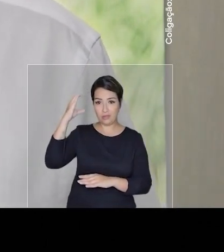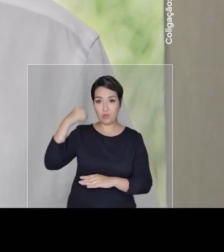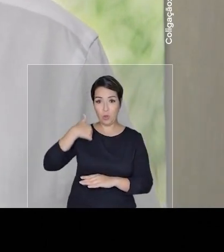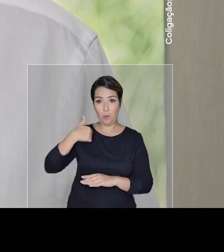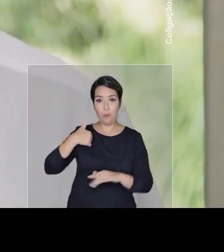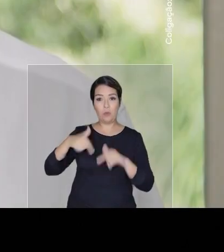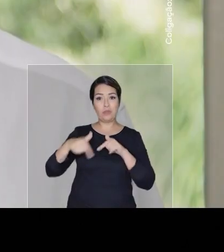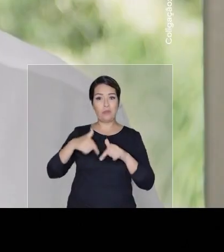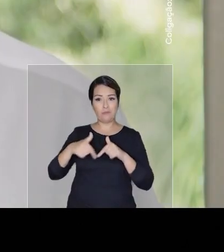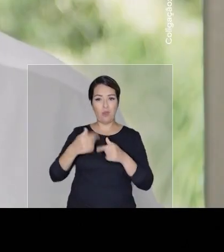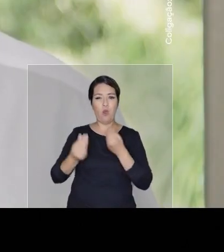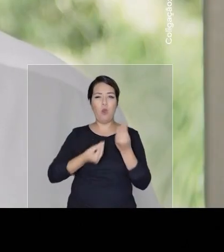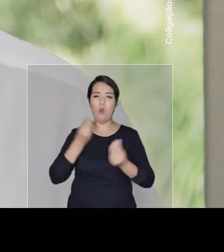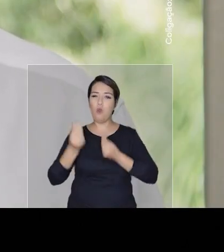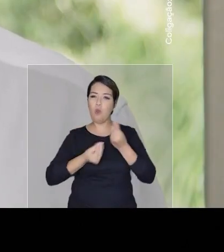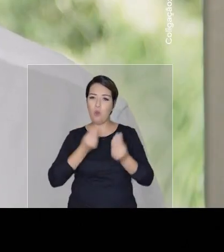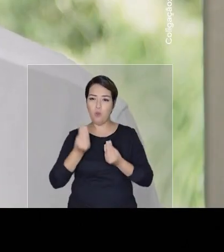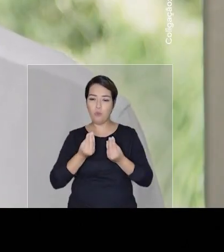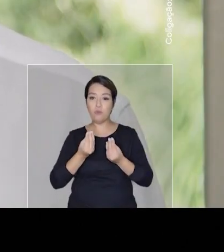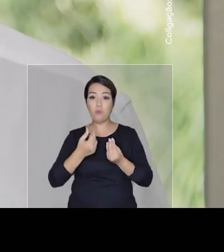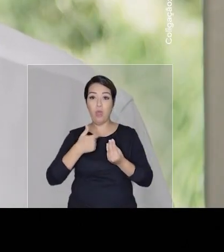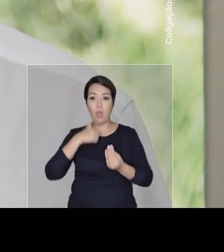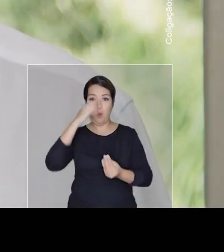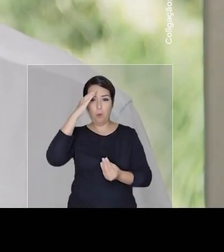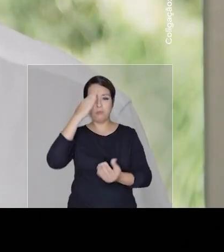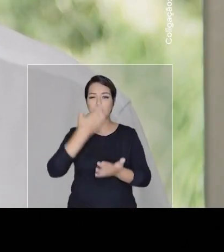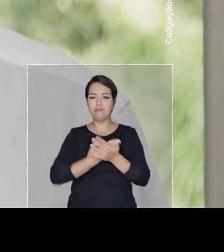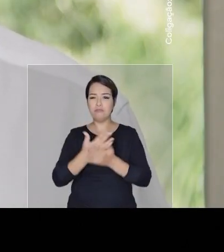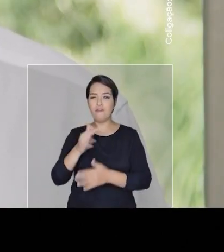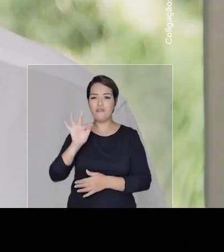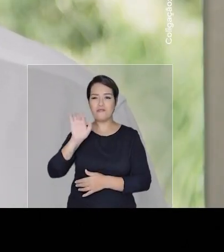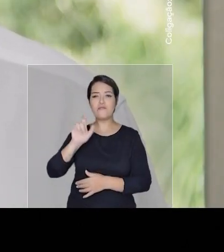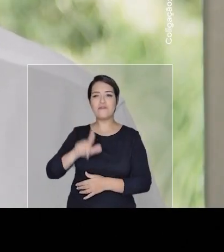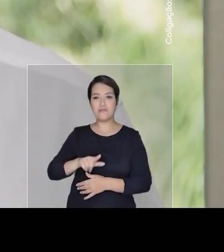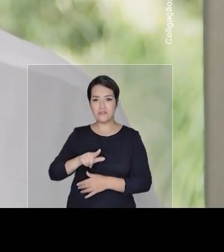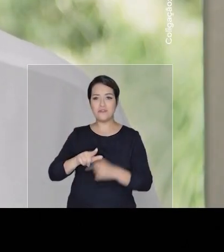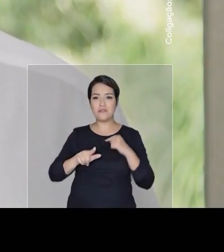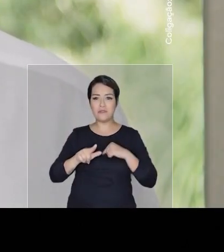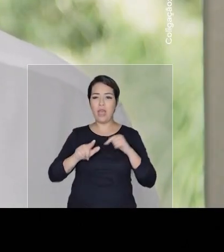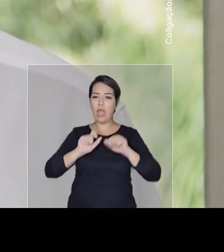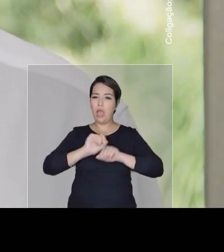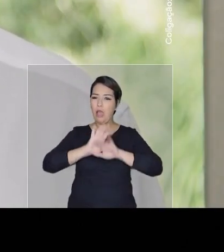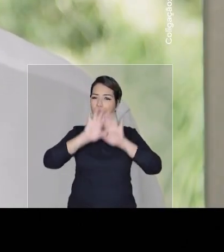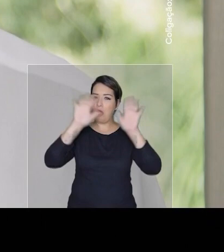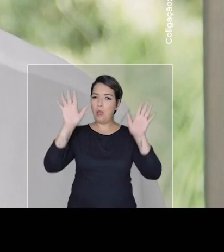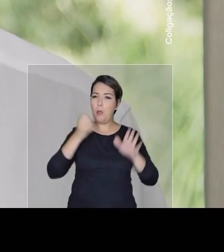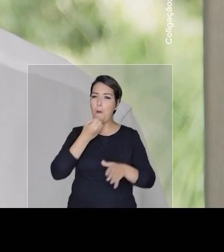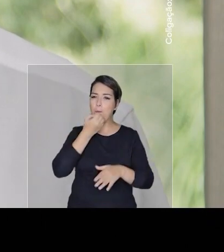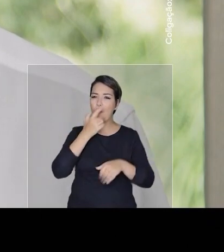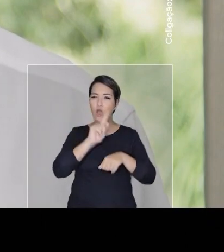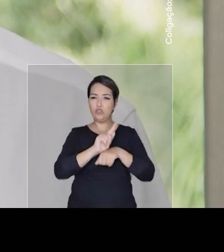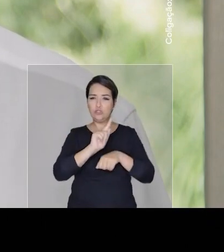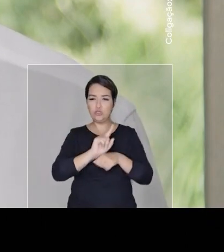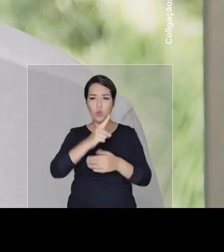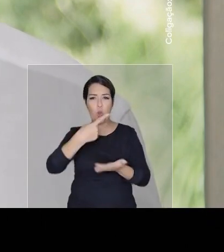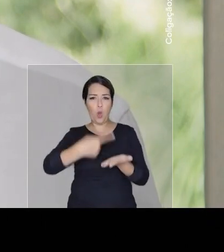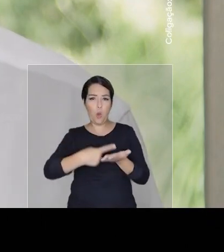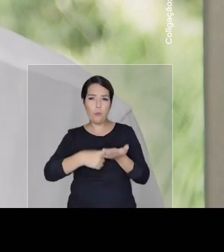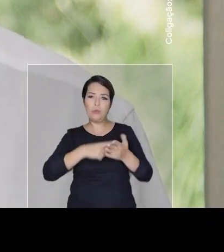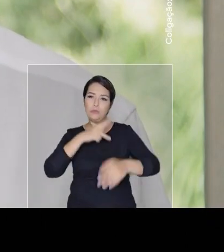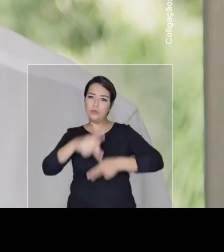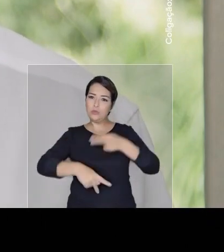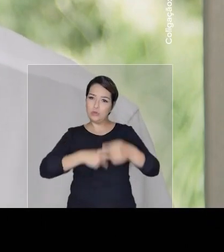de Niterói eu tenho fé que assim como fizemos em Niterói com transparência boa gestão e